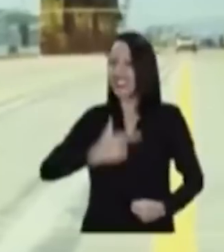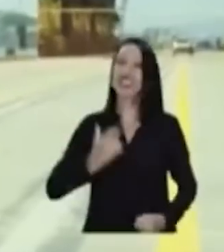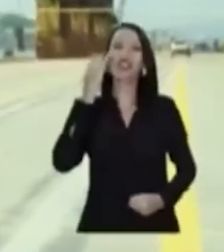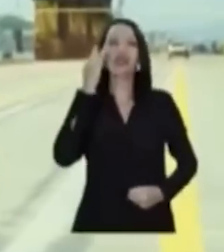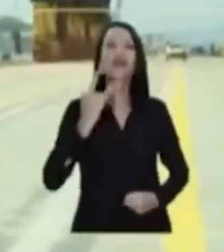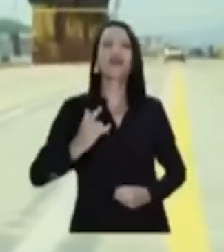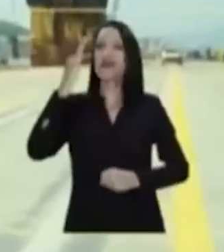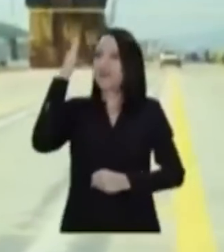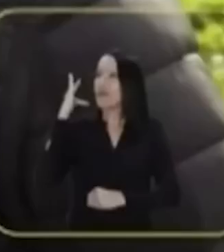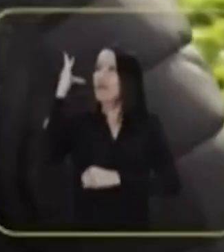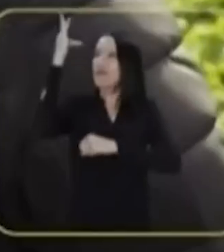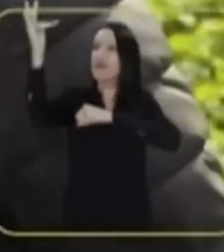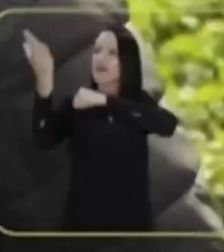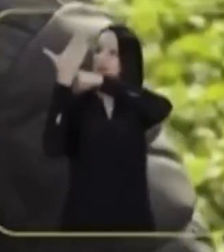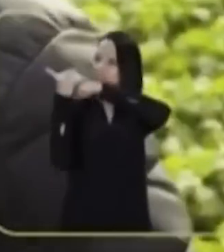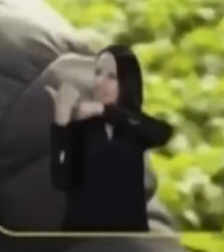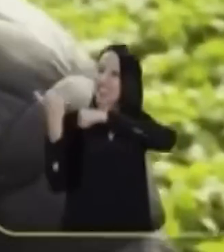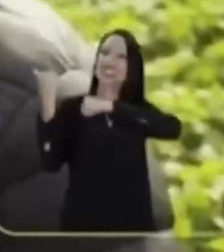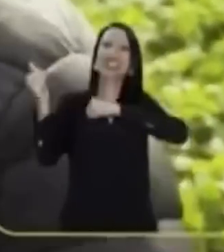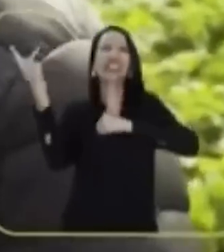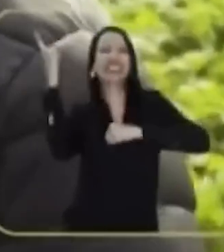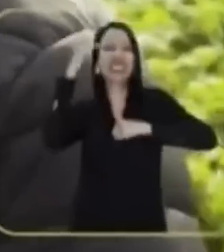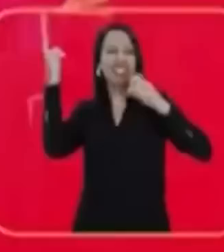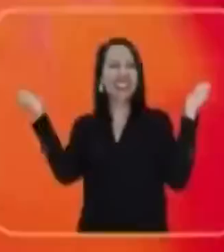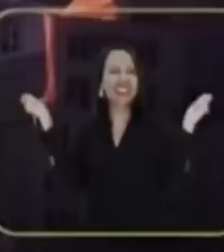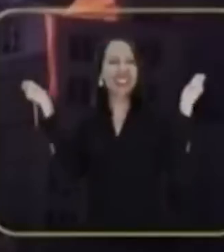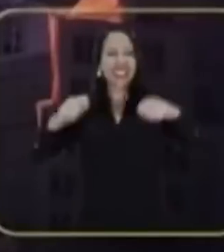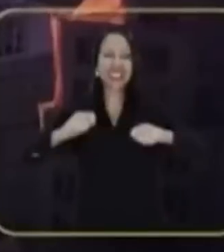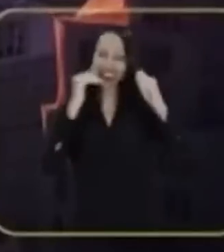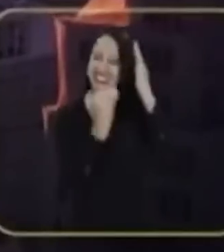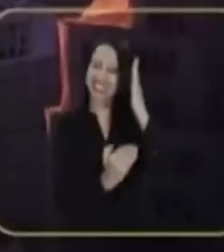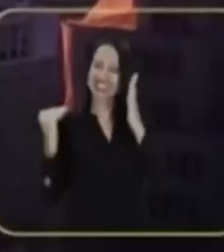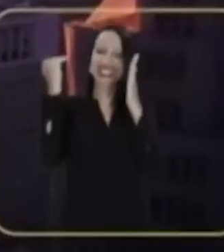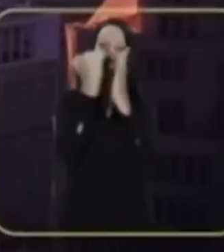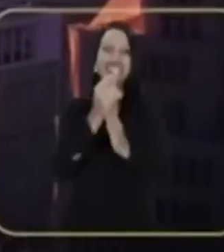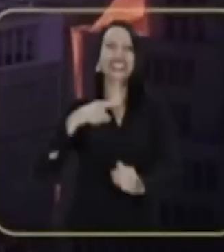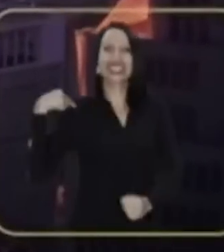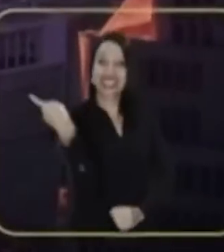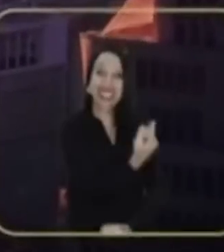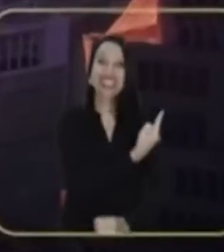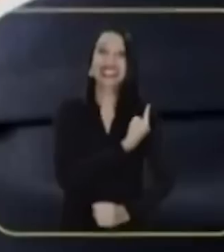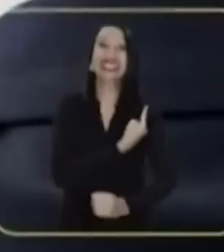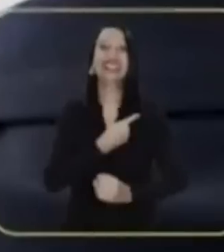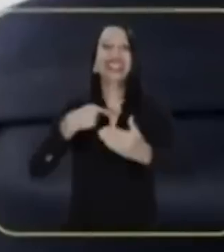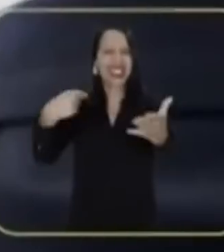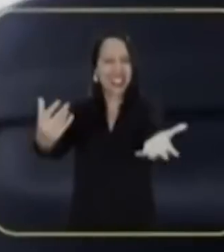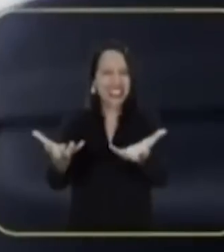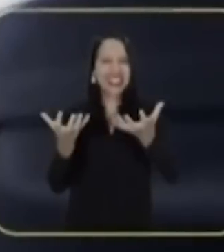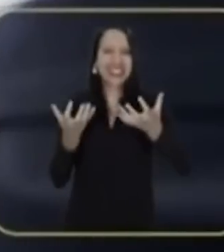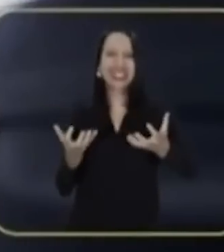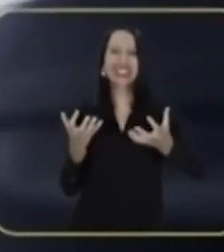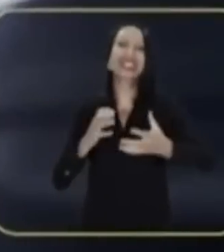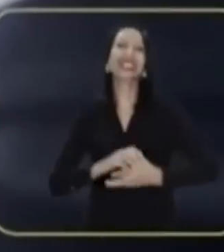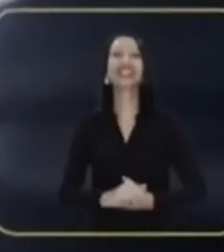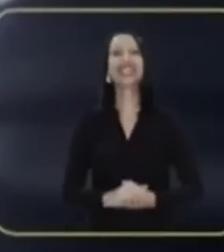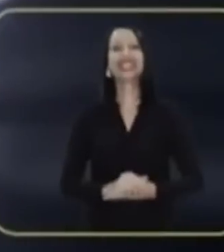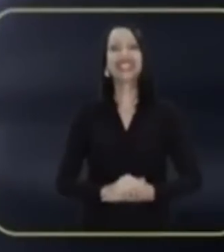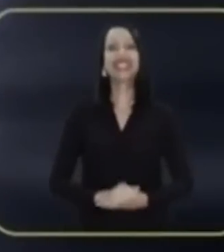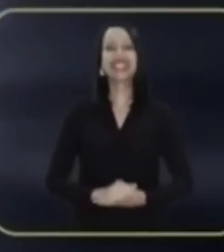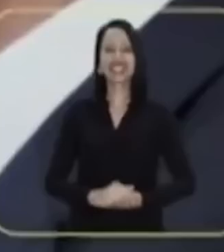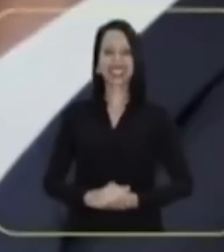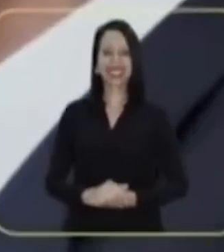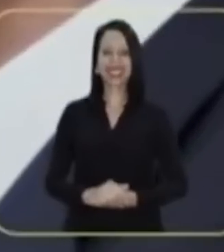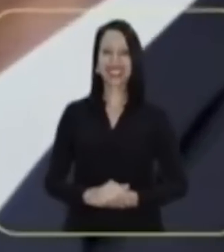Eu sou o Tarcísio e o futuro tá chamando. São Paulo pode mais e é isso que a gente quer.